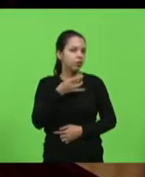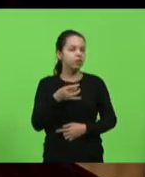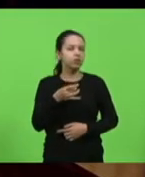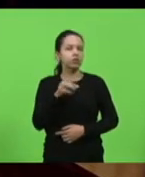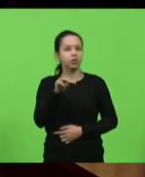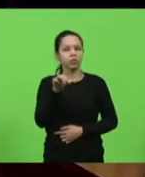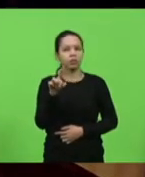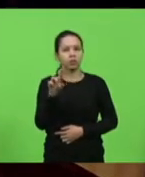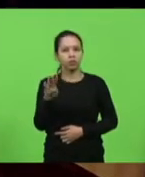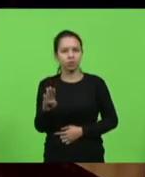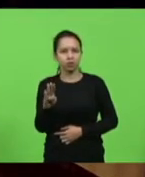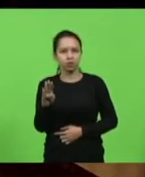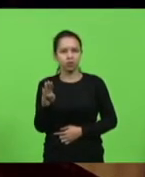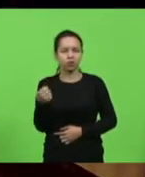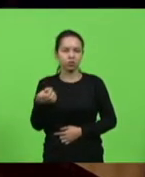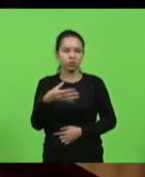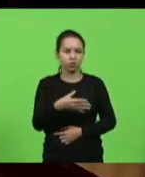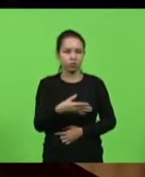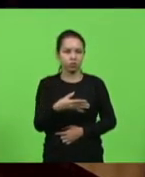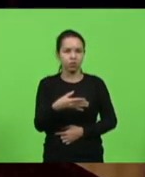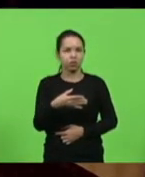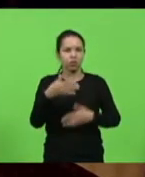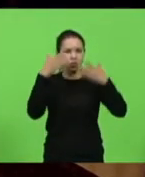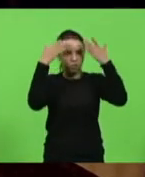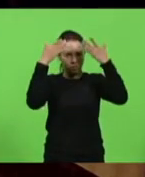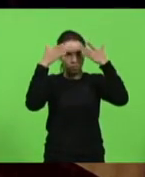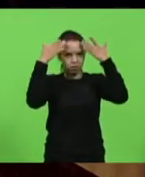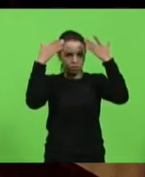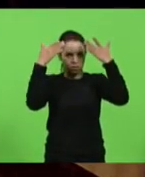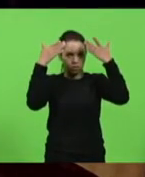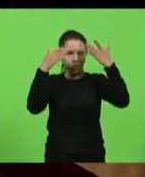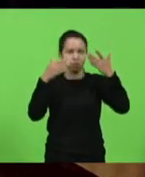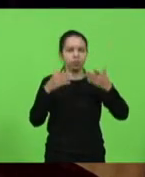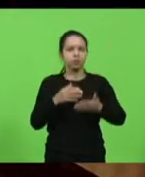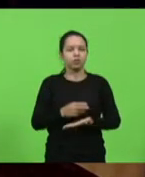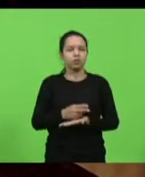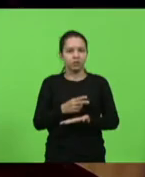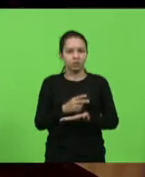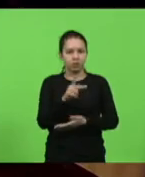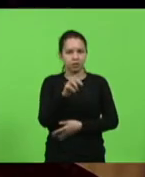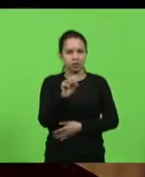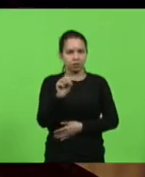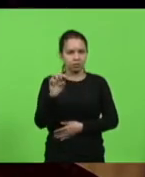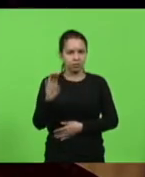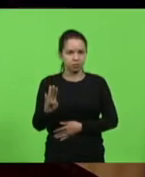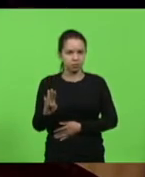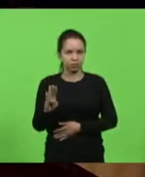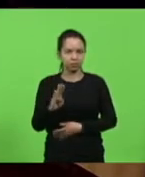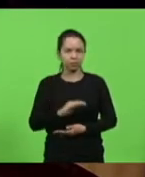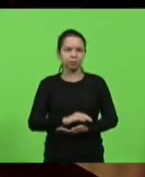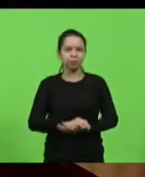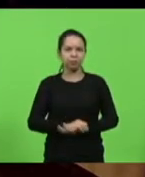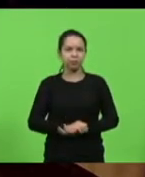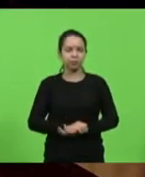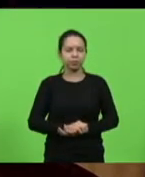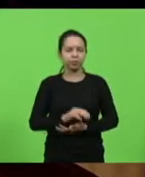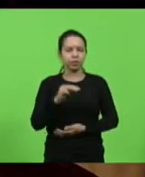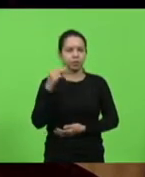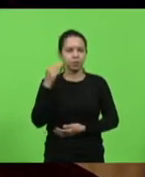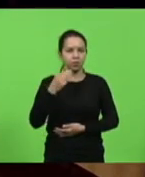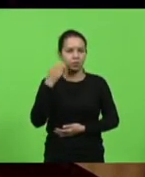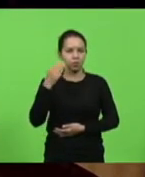Novo, José Milton Schaeffer, bloco progressista PSB, Maurício Machado, bloco